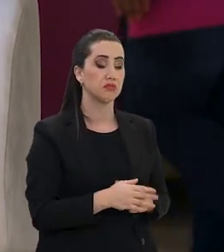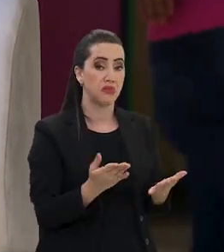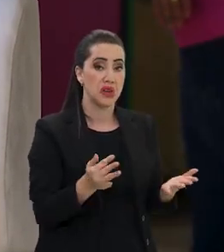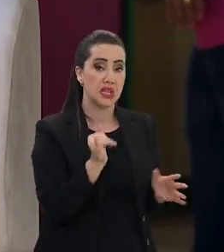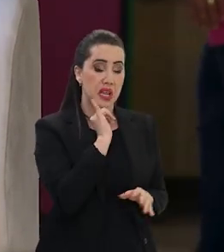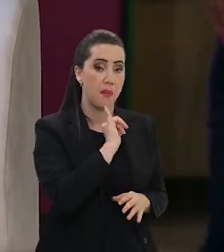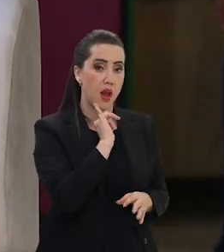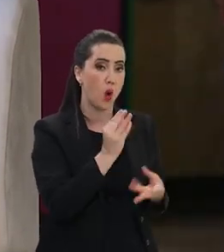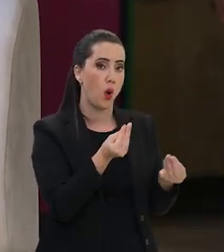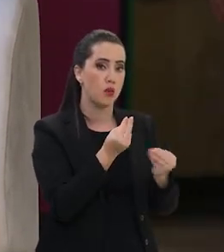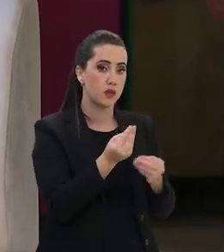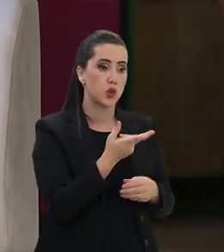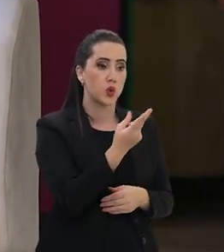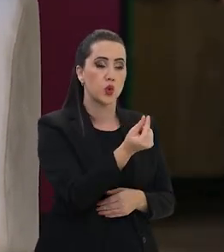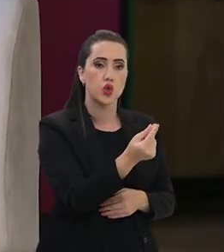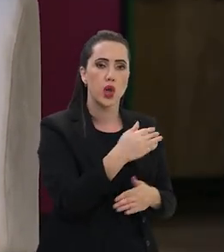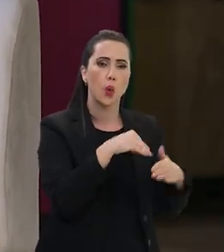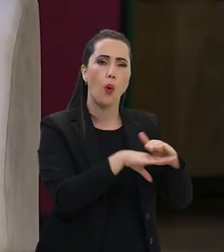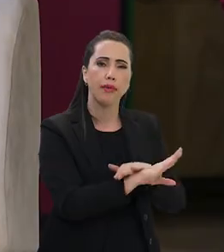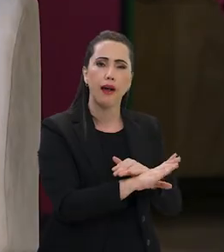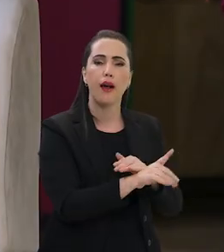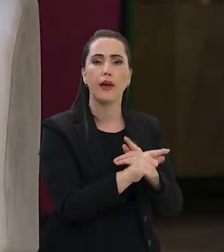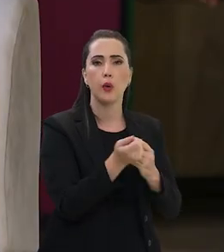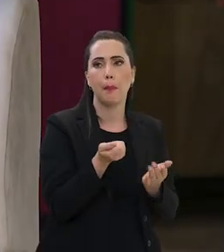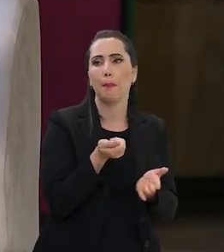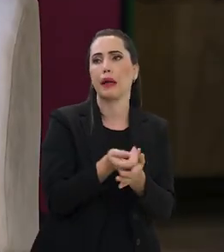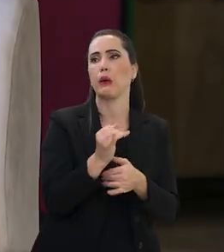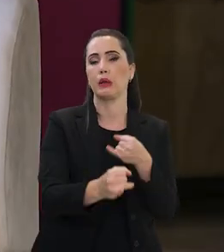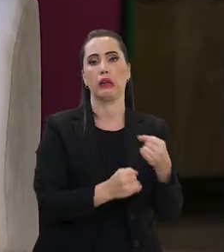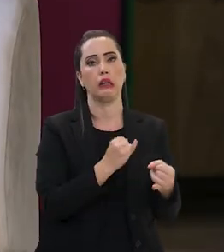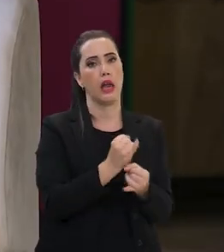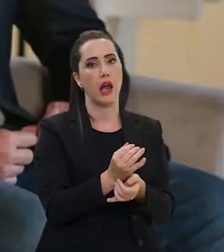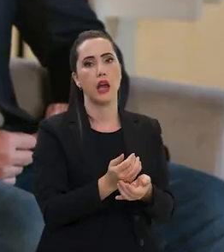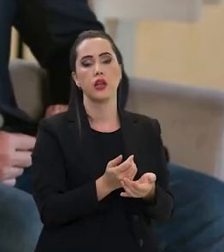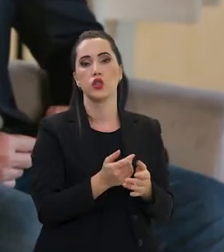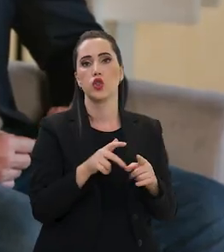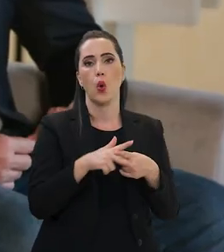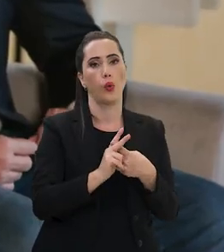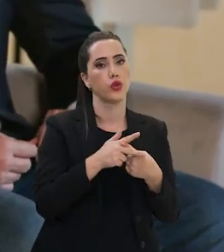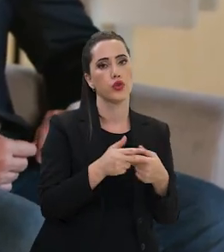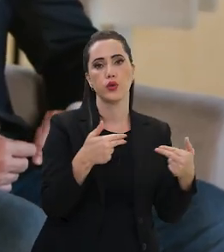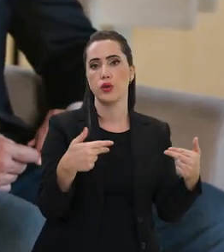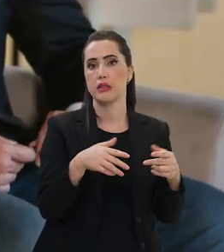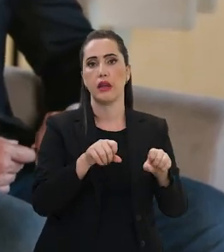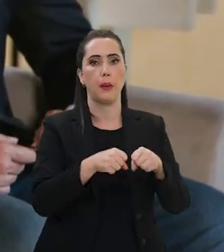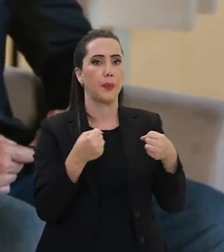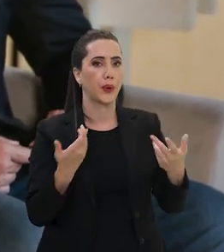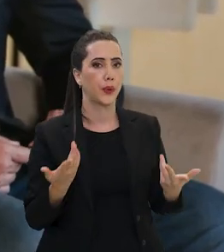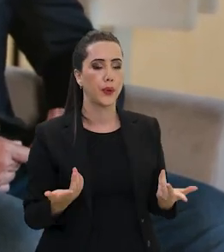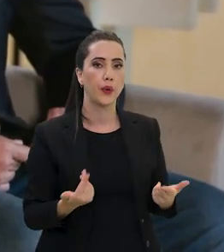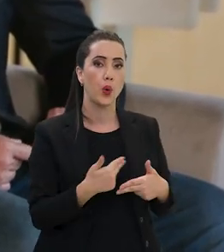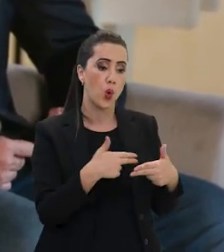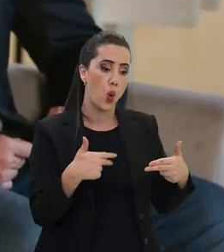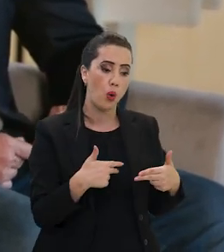carta na manga para pagar o internet, para consertar um equipamento que quebrou, para pequenos